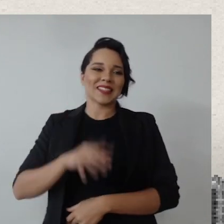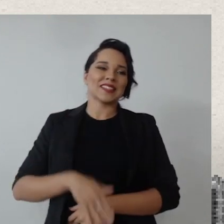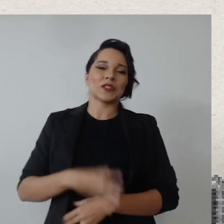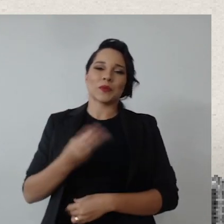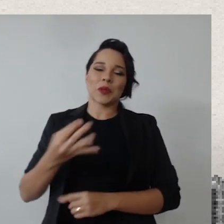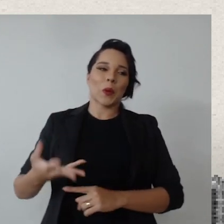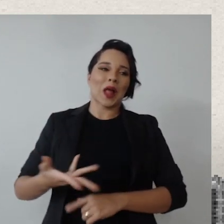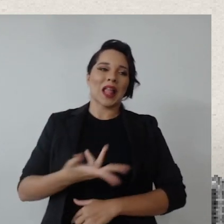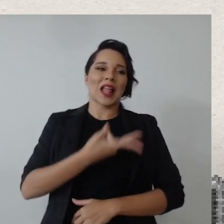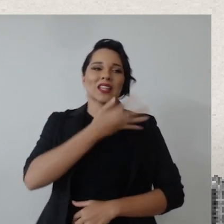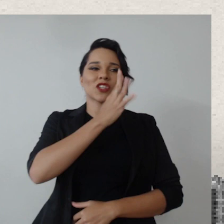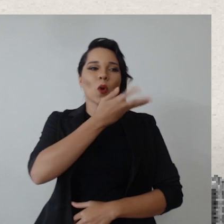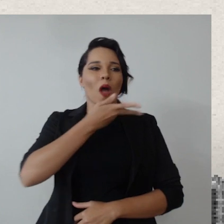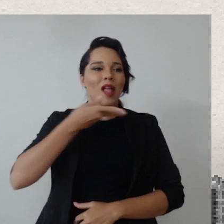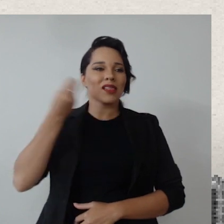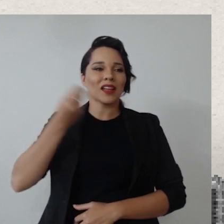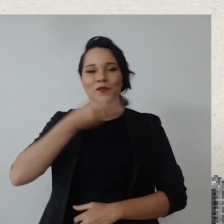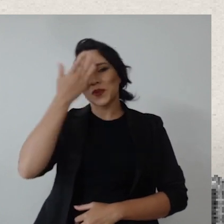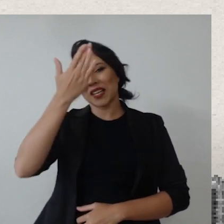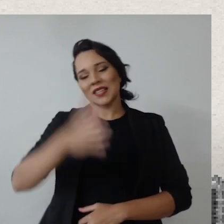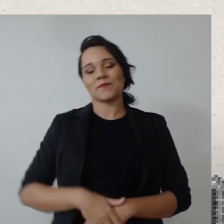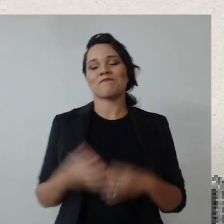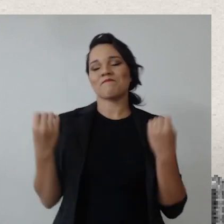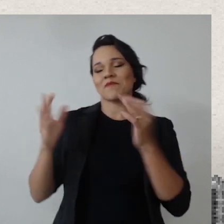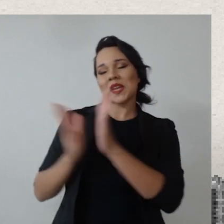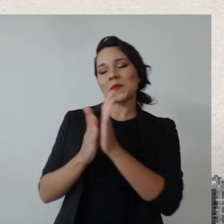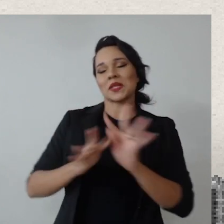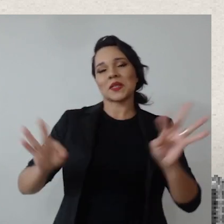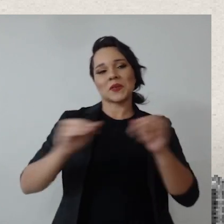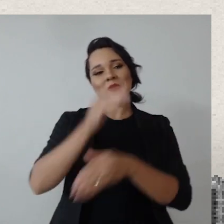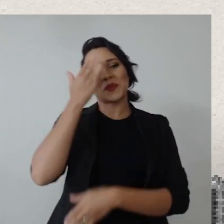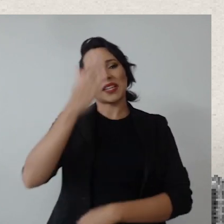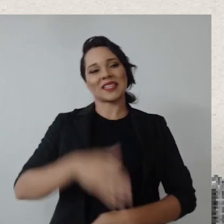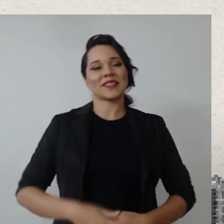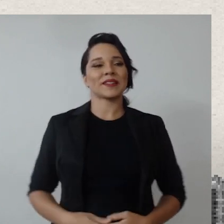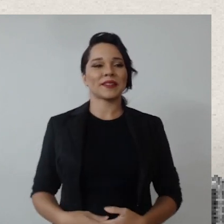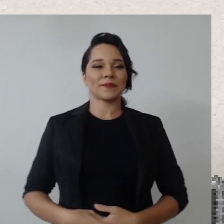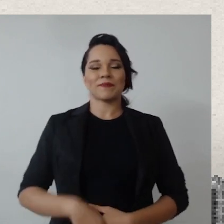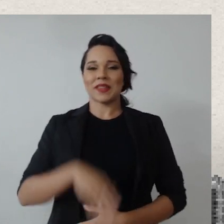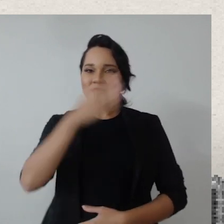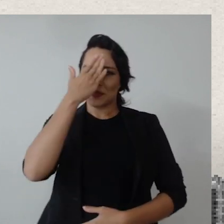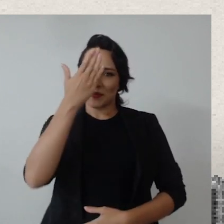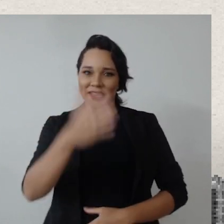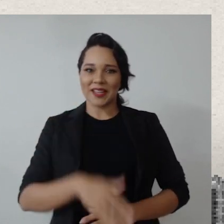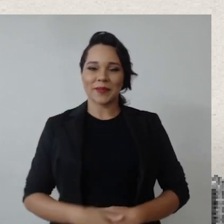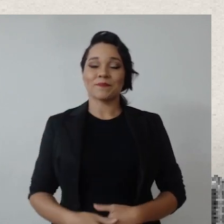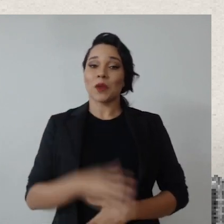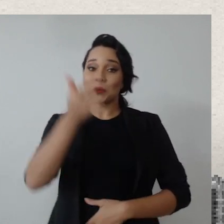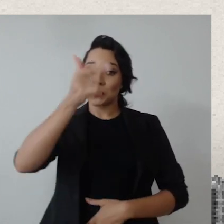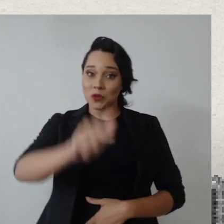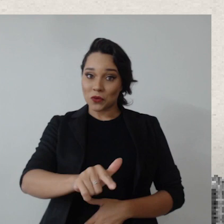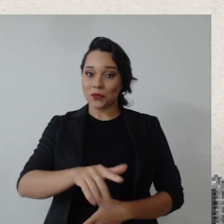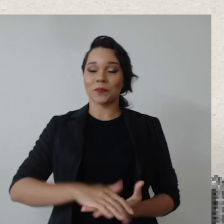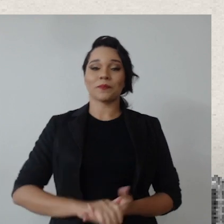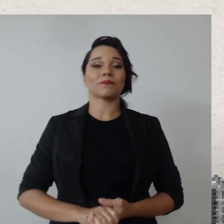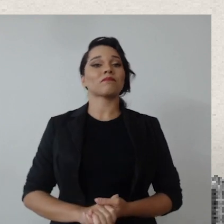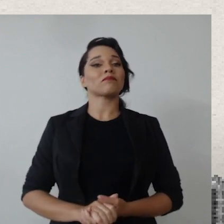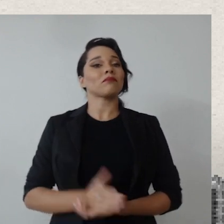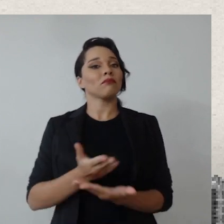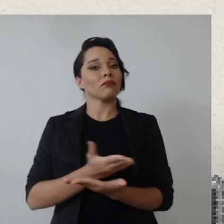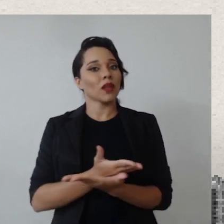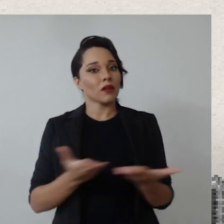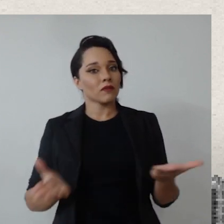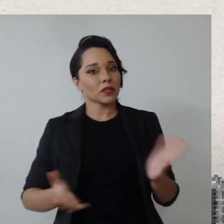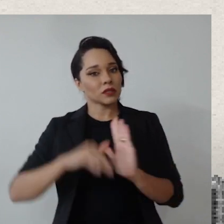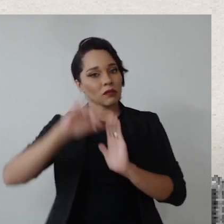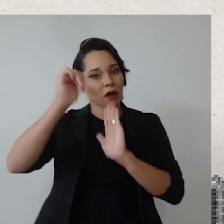público de muita qualidade. Parabéns aí a vocês, todos. É isso, obrigado. Obrigada, pessoal. Então, mais uma vez, o reforço